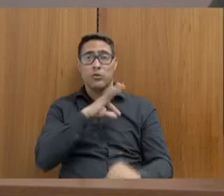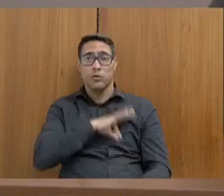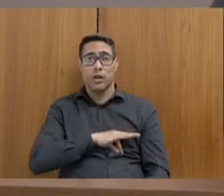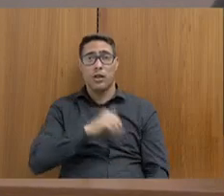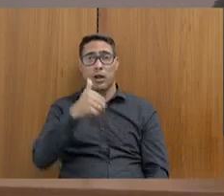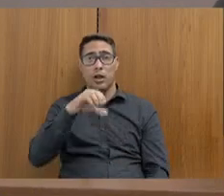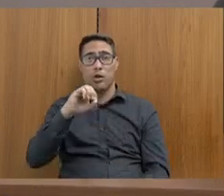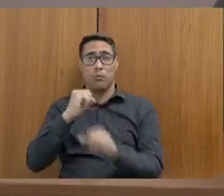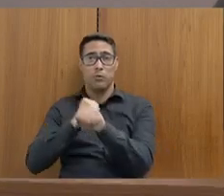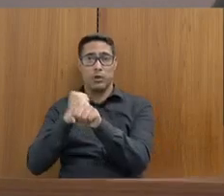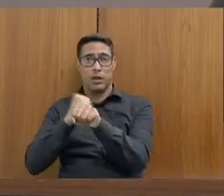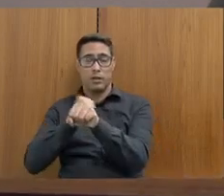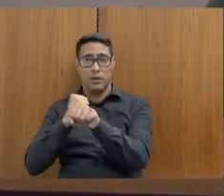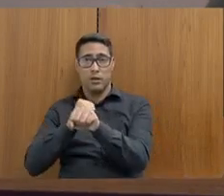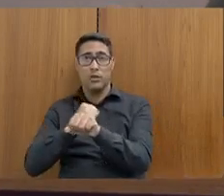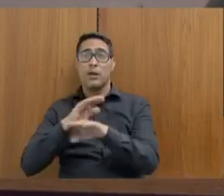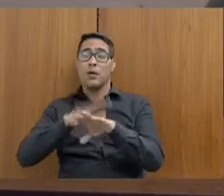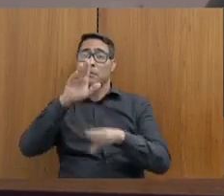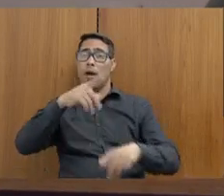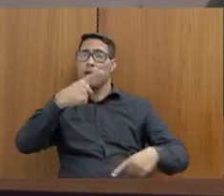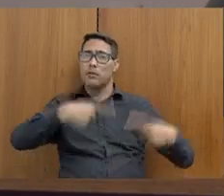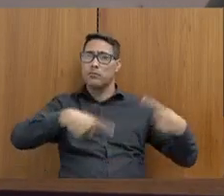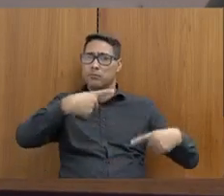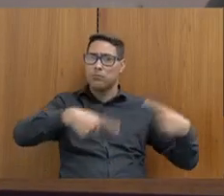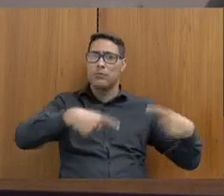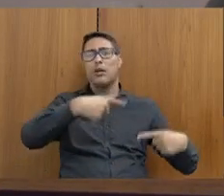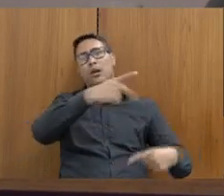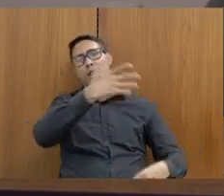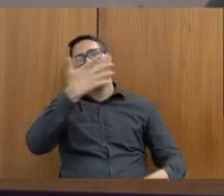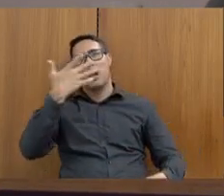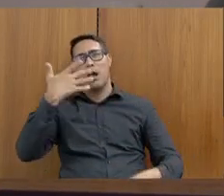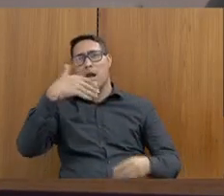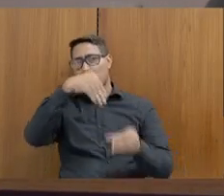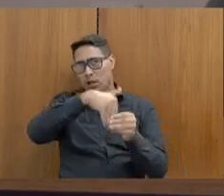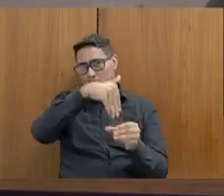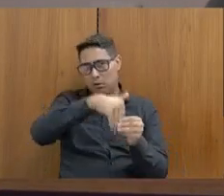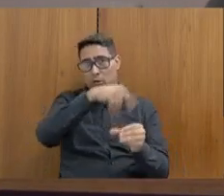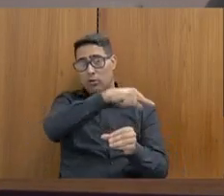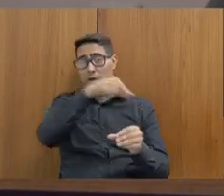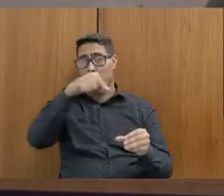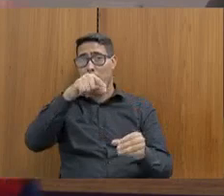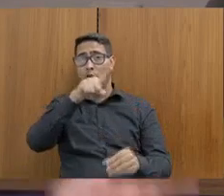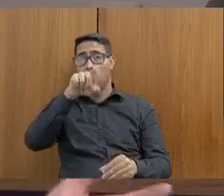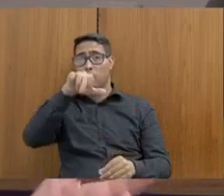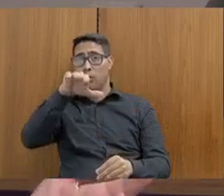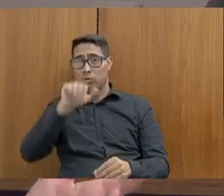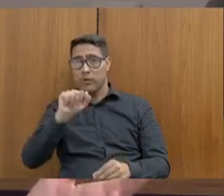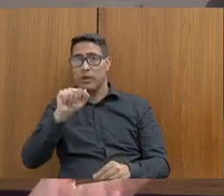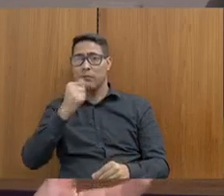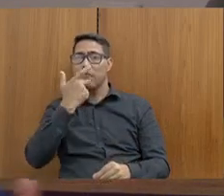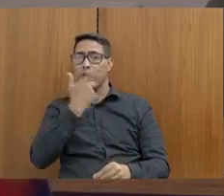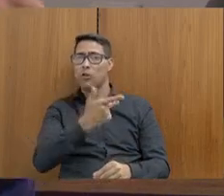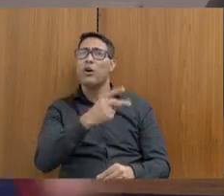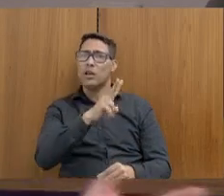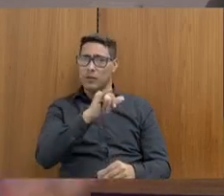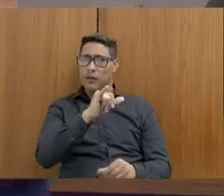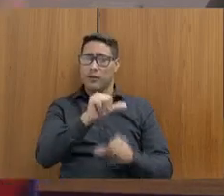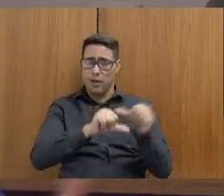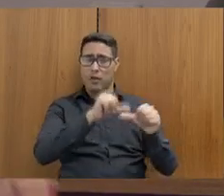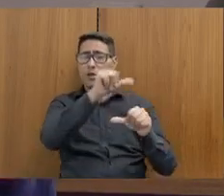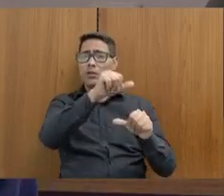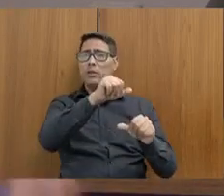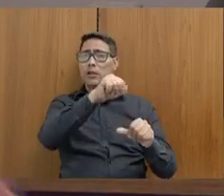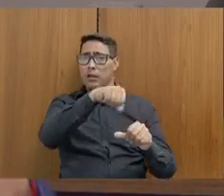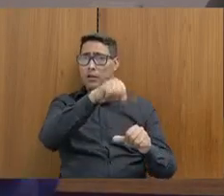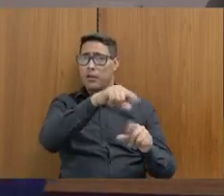campanha eleitoral o governador Zema tenha falado que esse reajuste não ficaria prejudicado. O Zema está mentindo nesse caso? Quais são as perspectivas